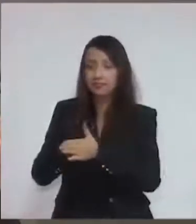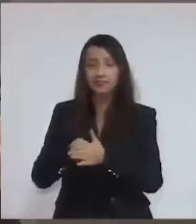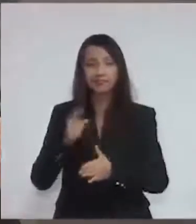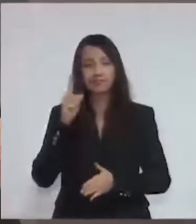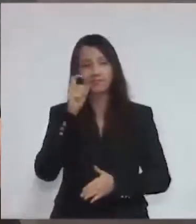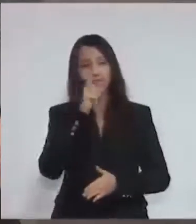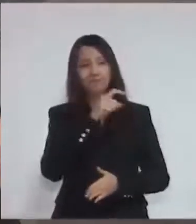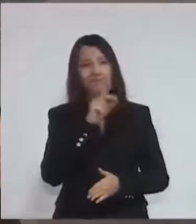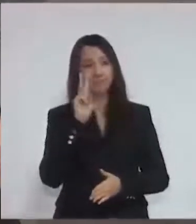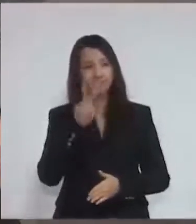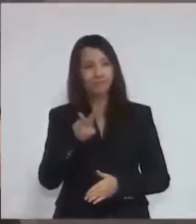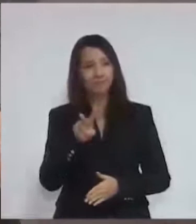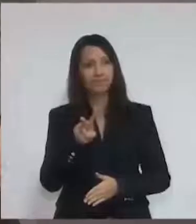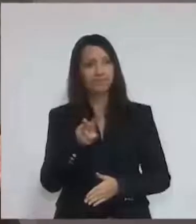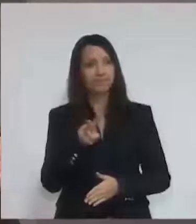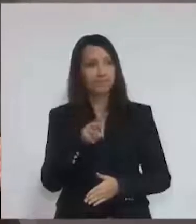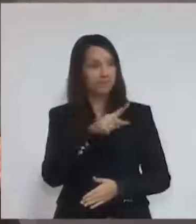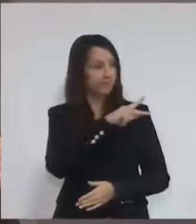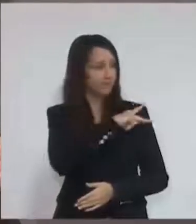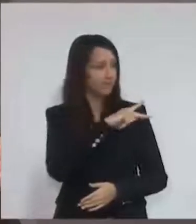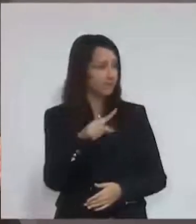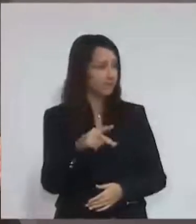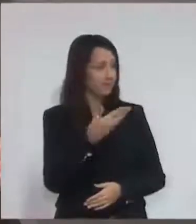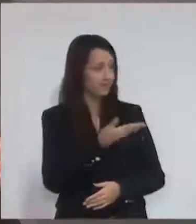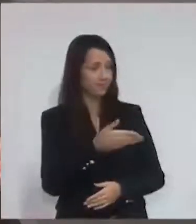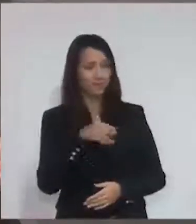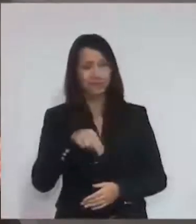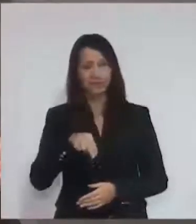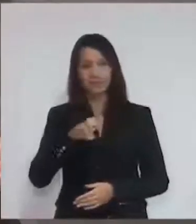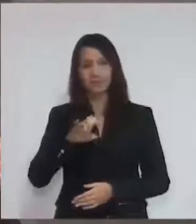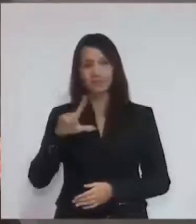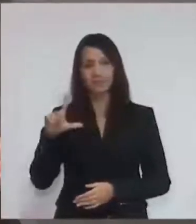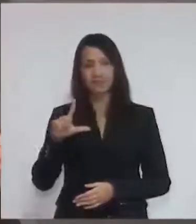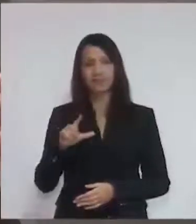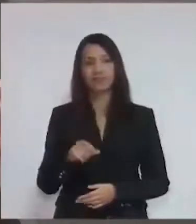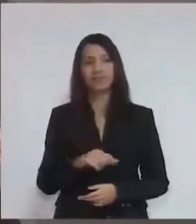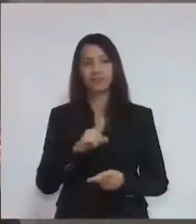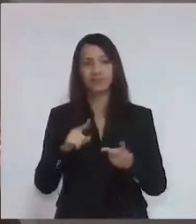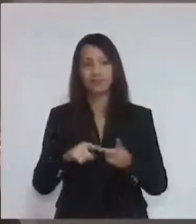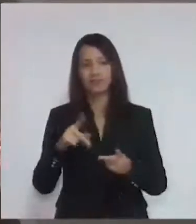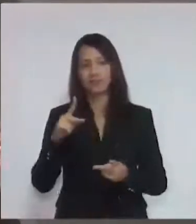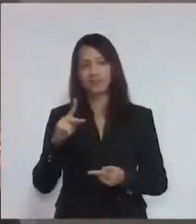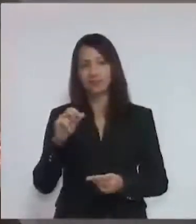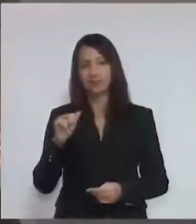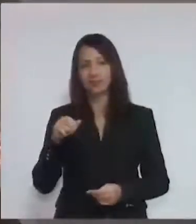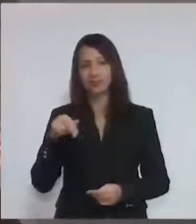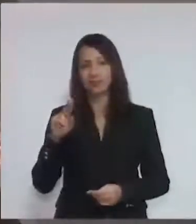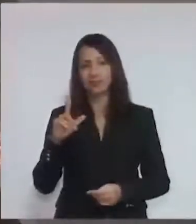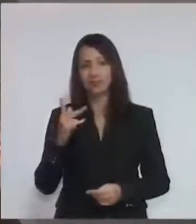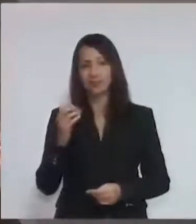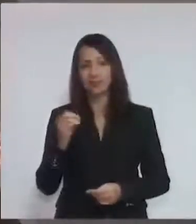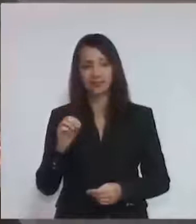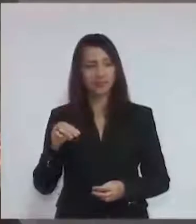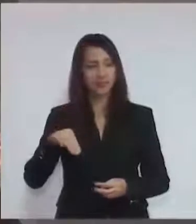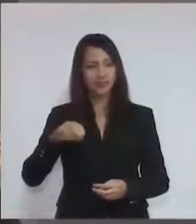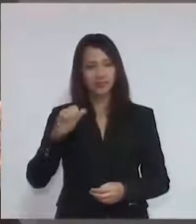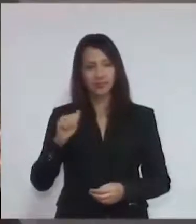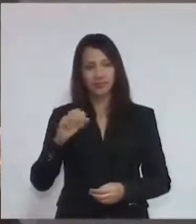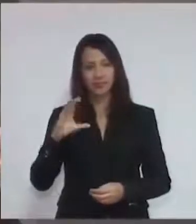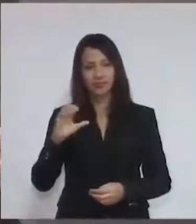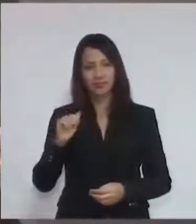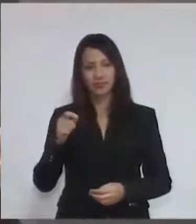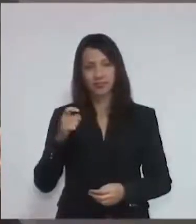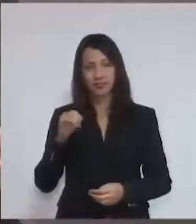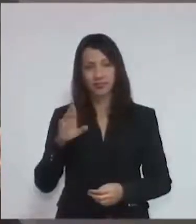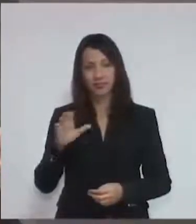vereador, o presidente dessa Câmara de Ramos, Paulinho Palmeira, Macaxeira, Márcio Melli,